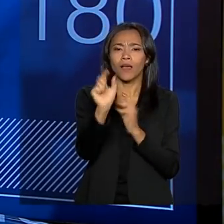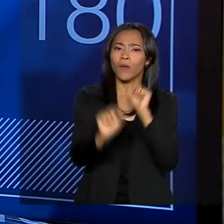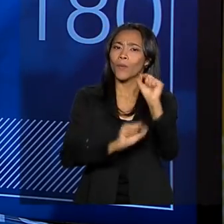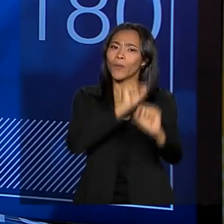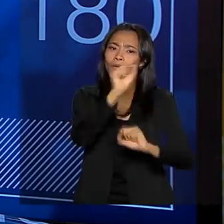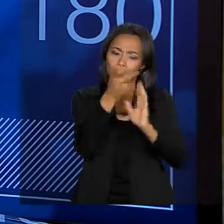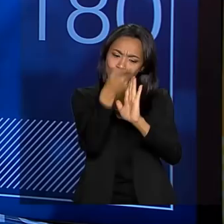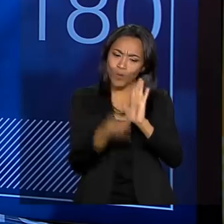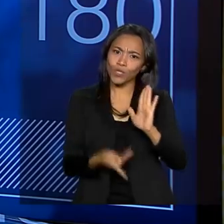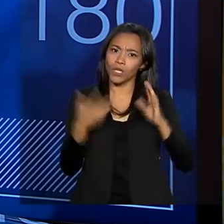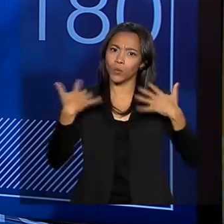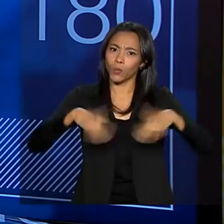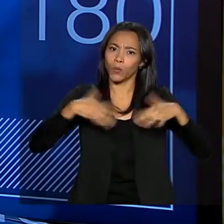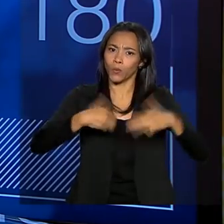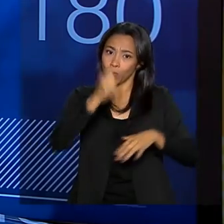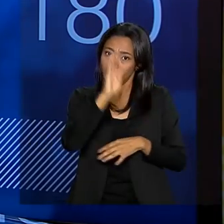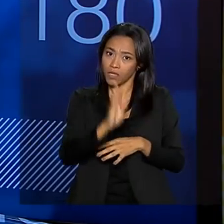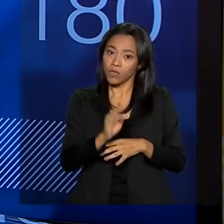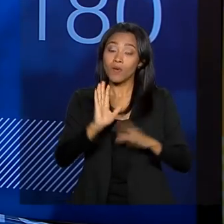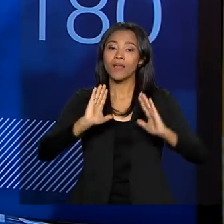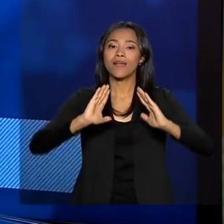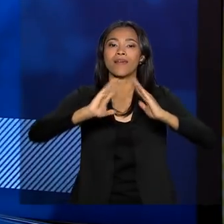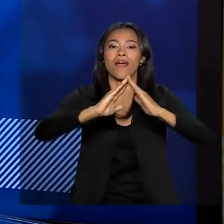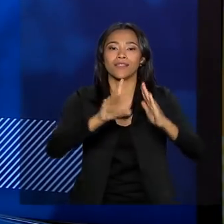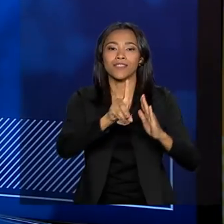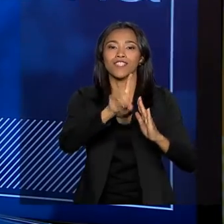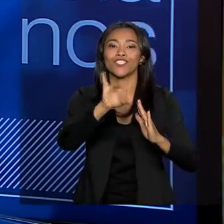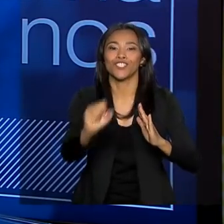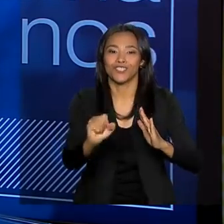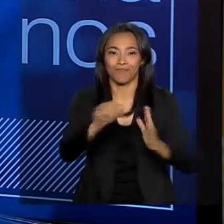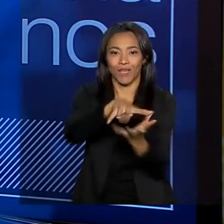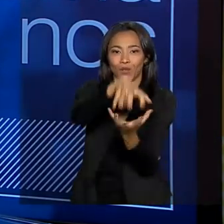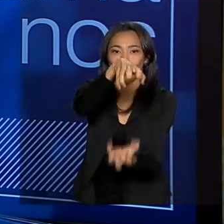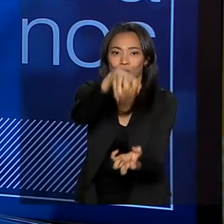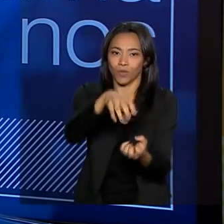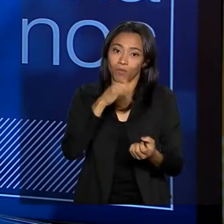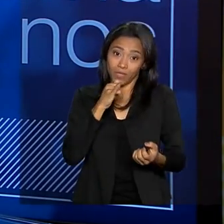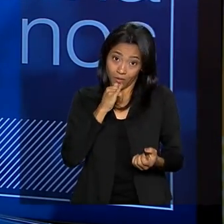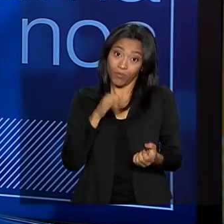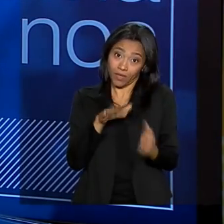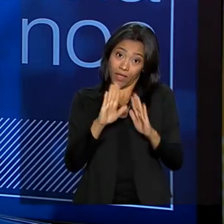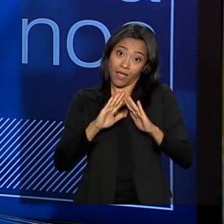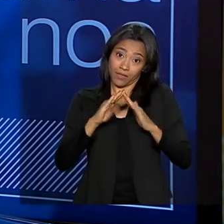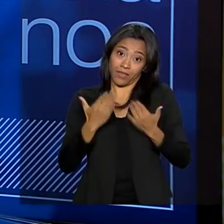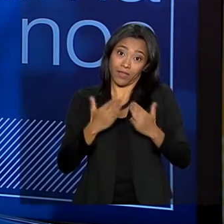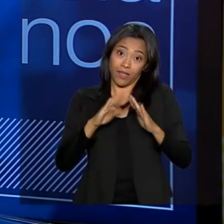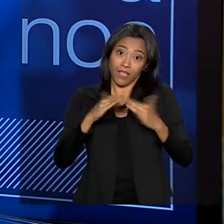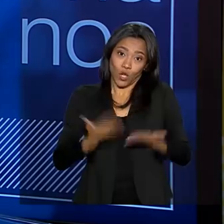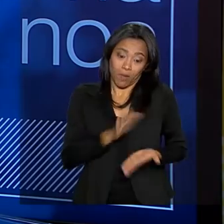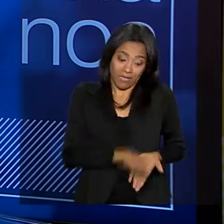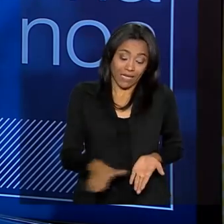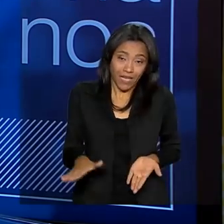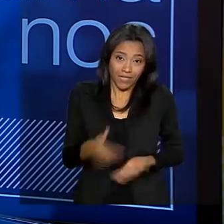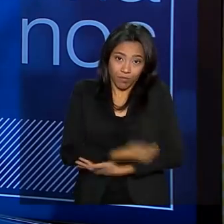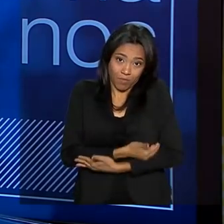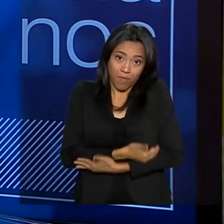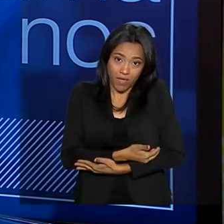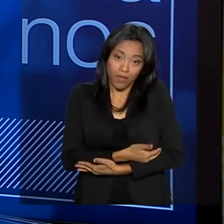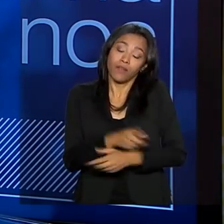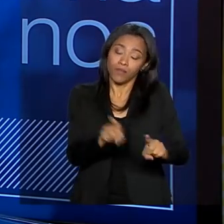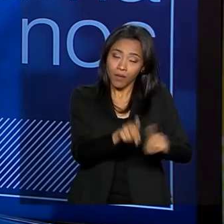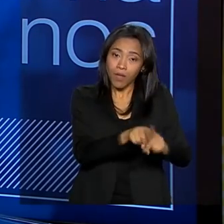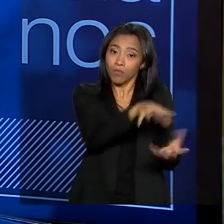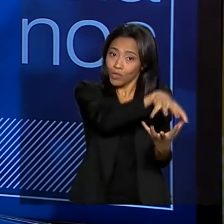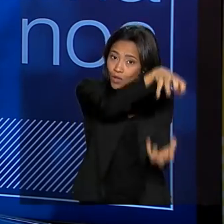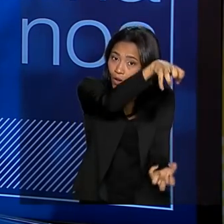grande projeto no Brasil da casa-dia para o idoso. O que é isso? Nós não temos a creche para os bebês? A gente puder ter a casa-dia para os